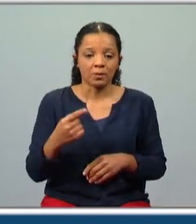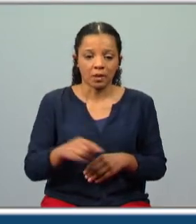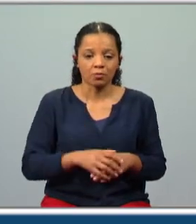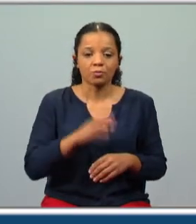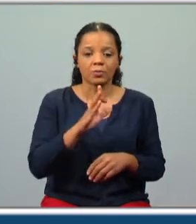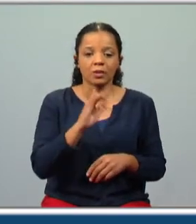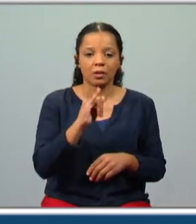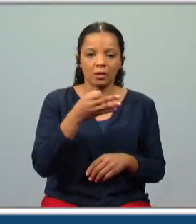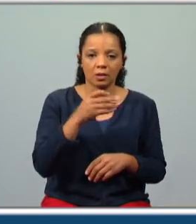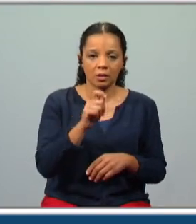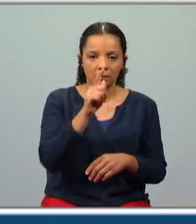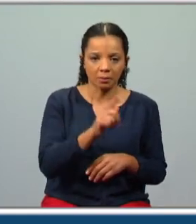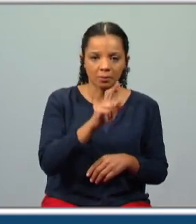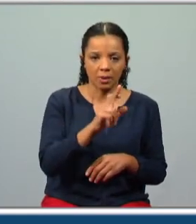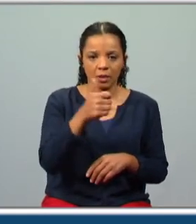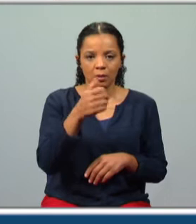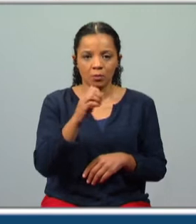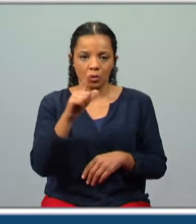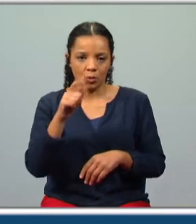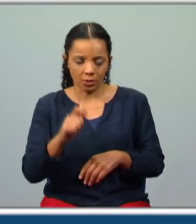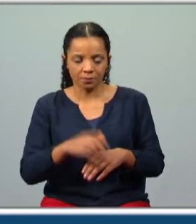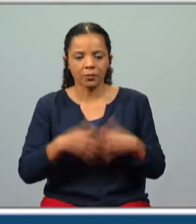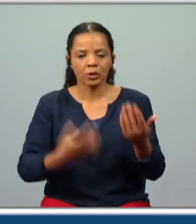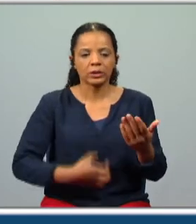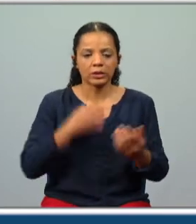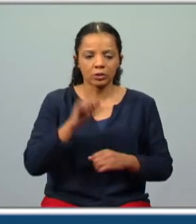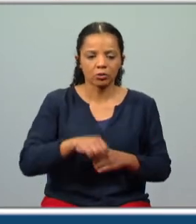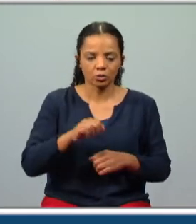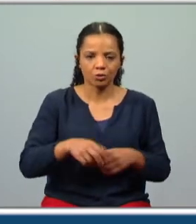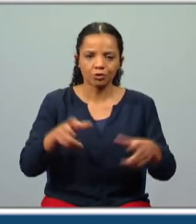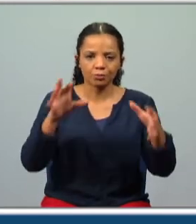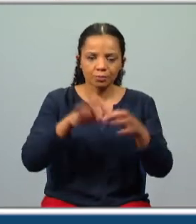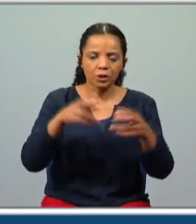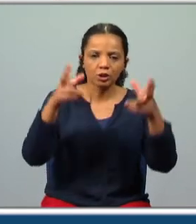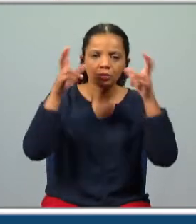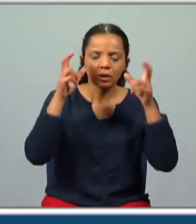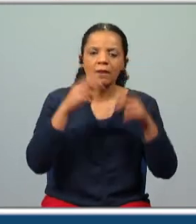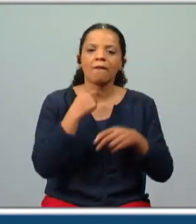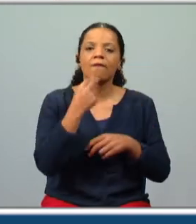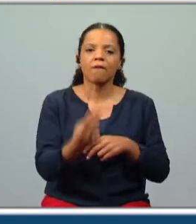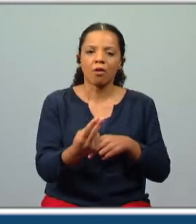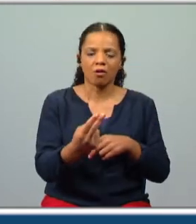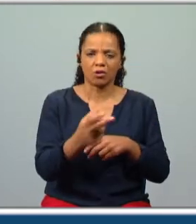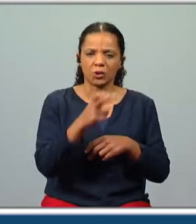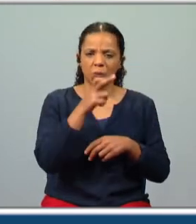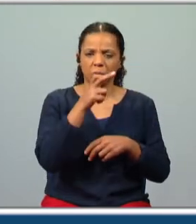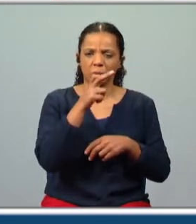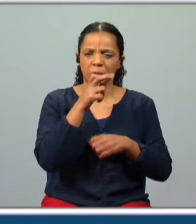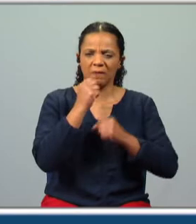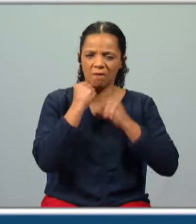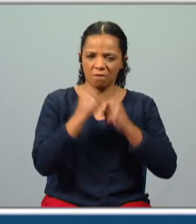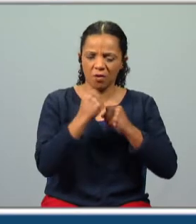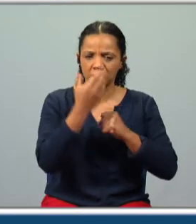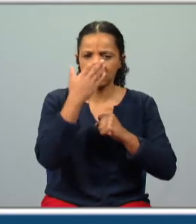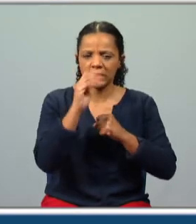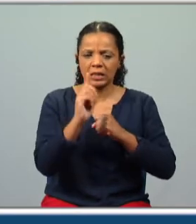hipérbole. E agora sim, as tais sensações auditivas, com um tom de voz nos fala, horrendo e grosso, que